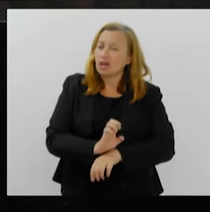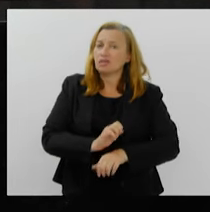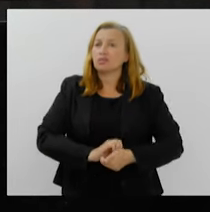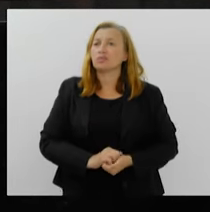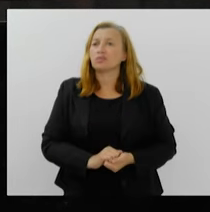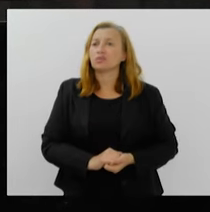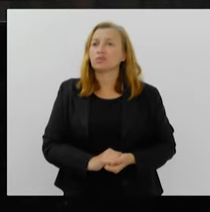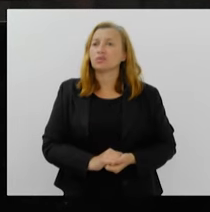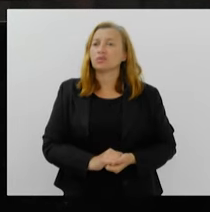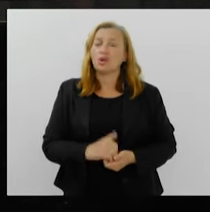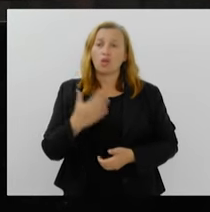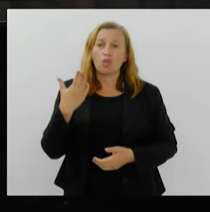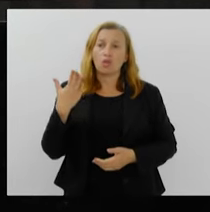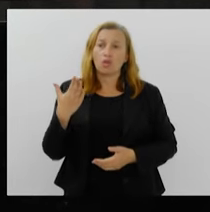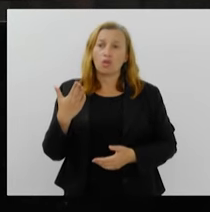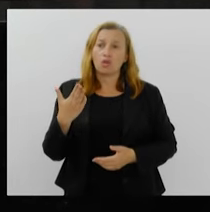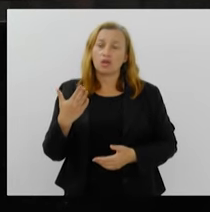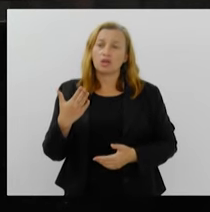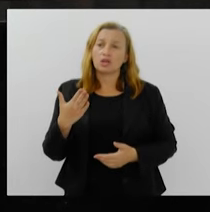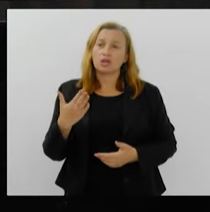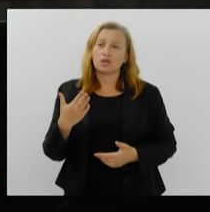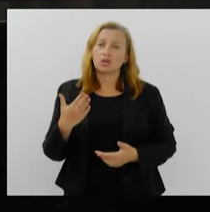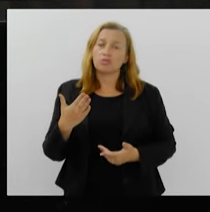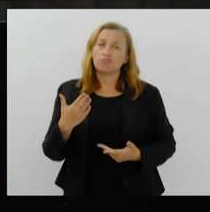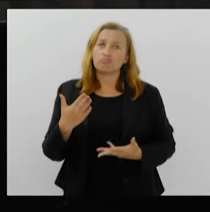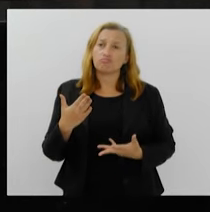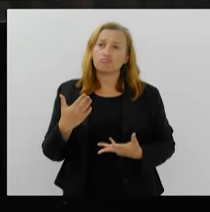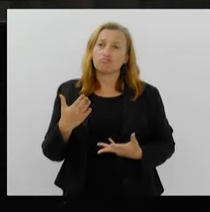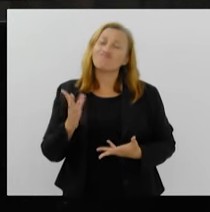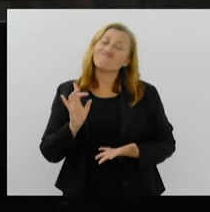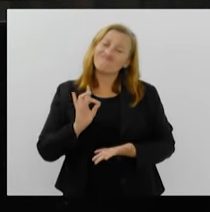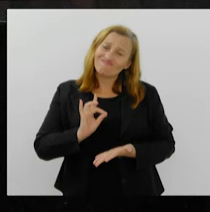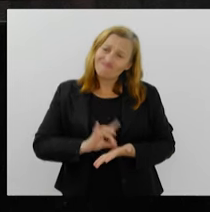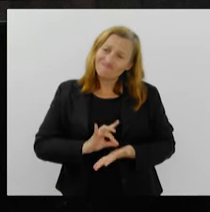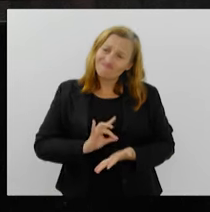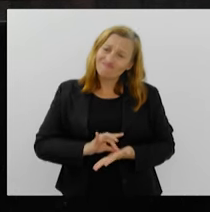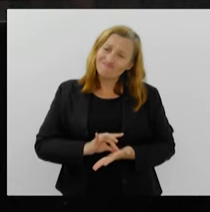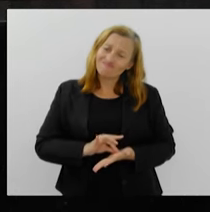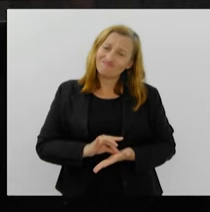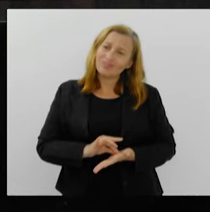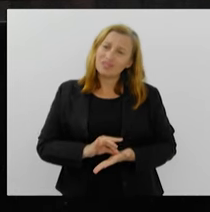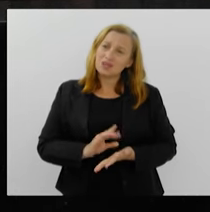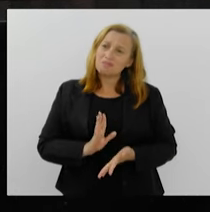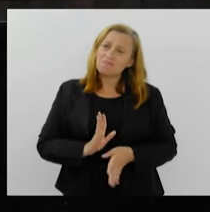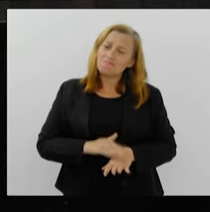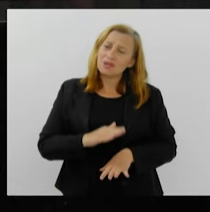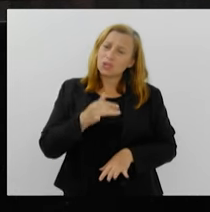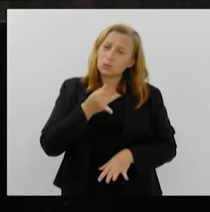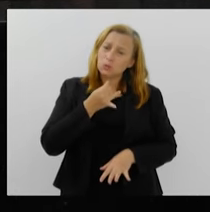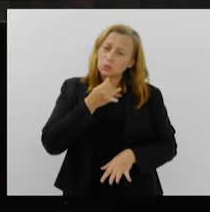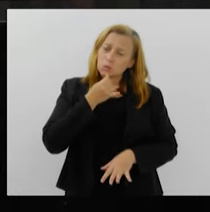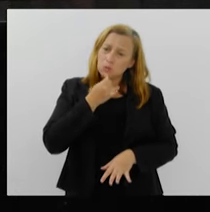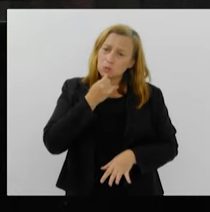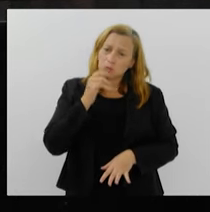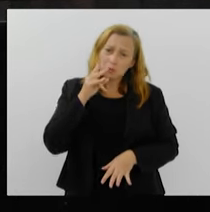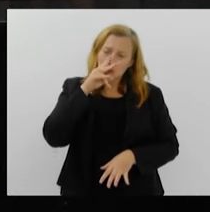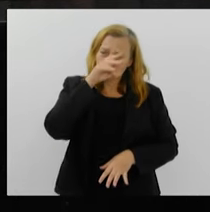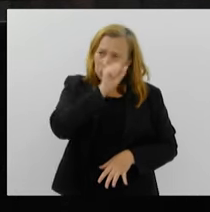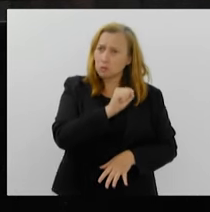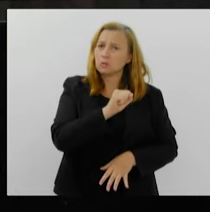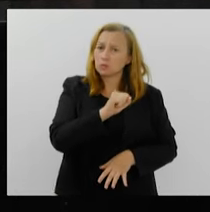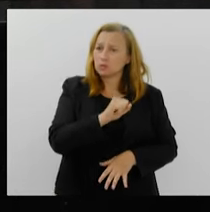e o fenômeno da anomia são realidades cada vez mais fortes